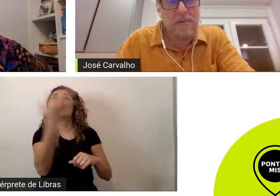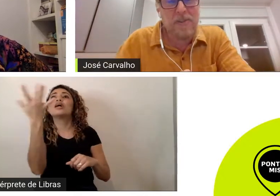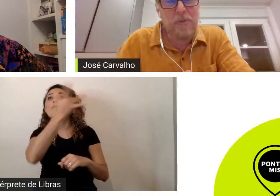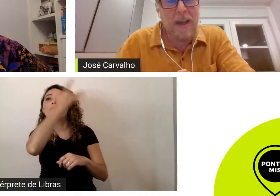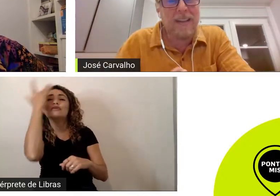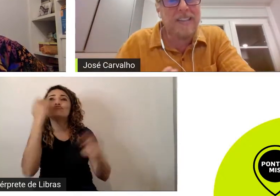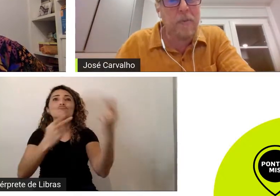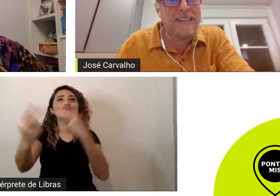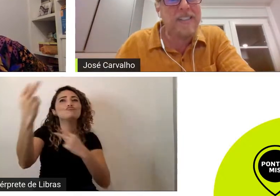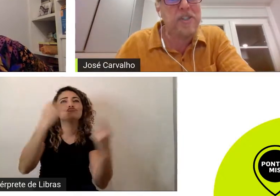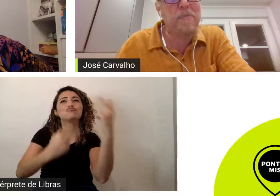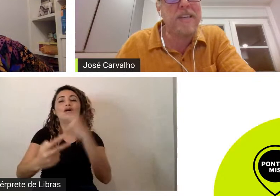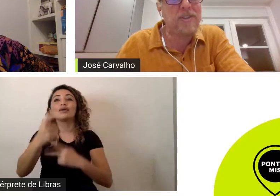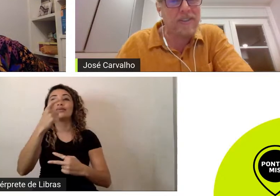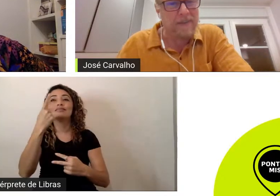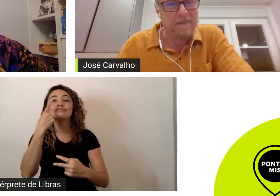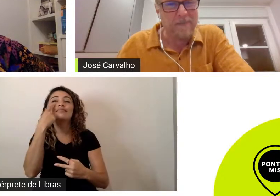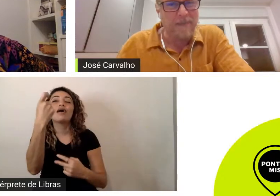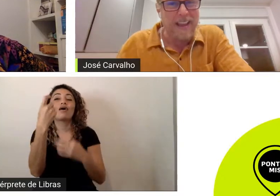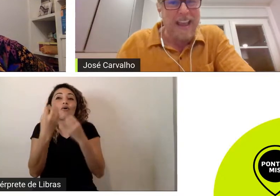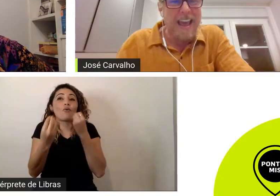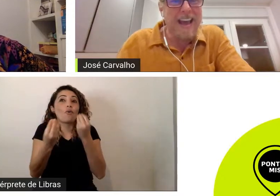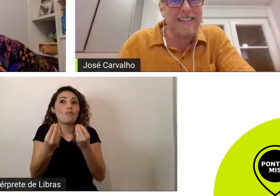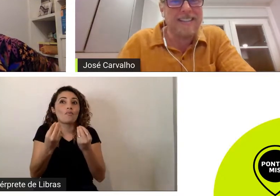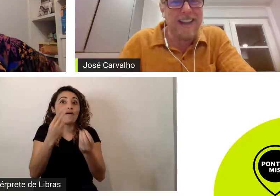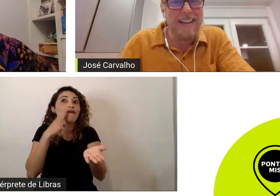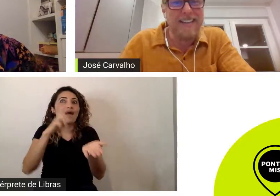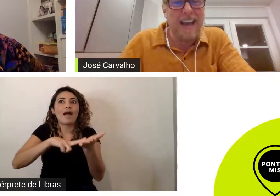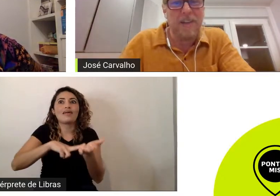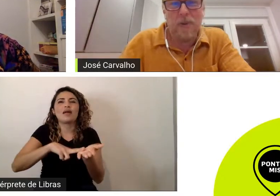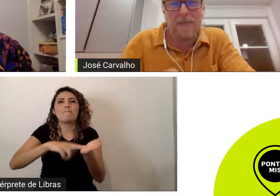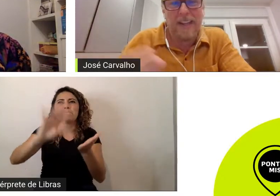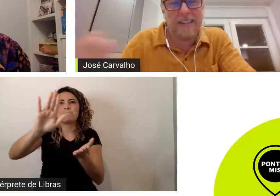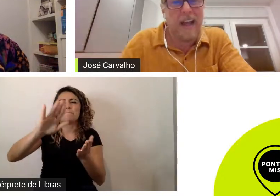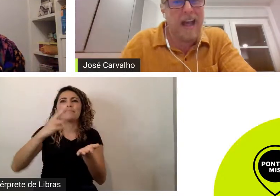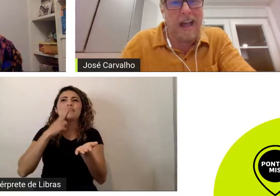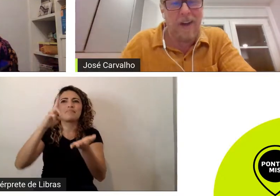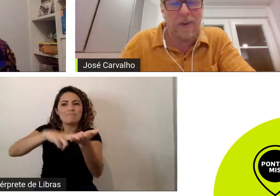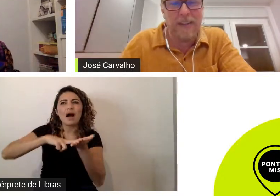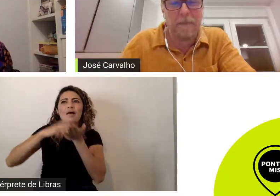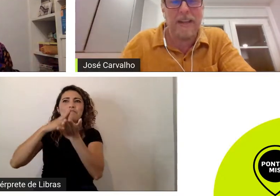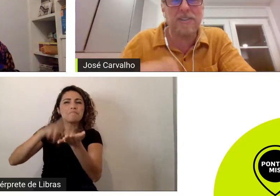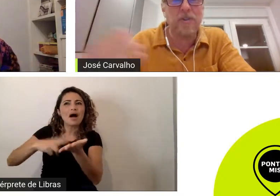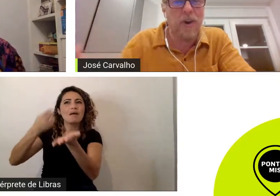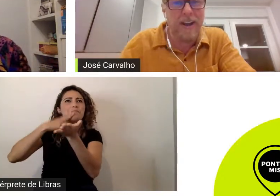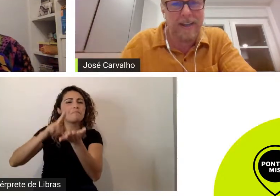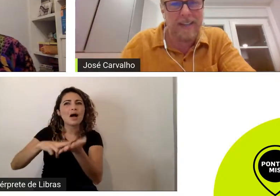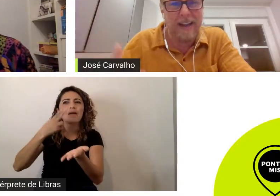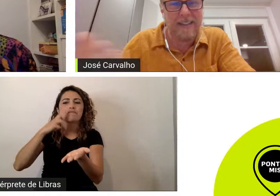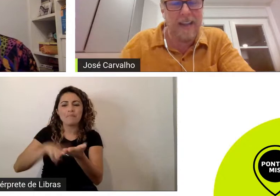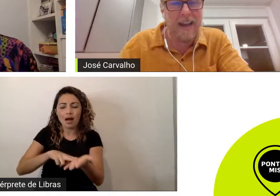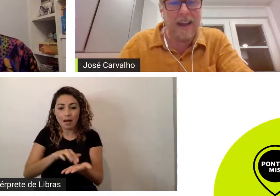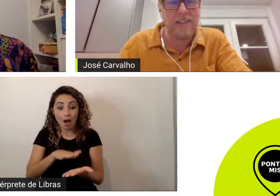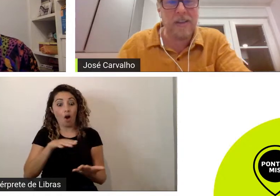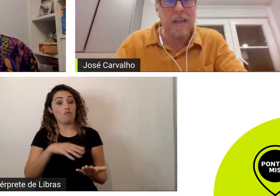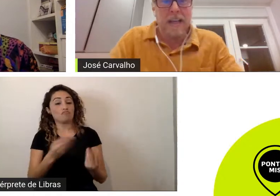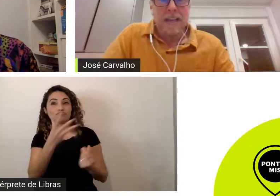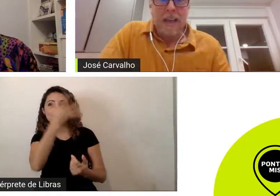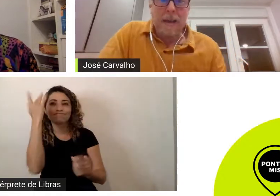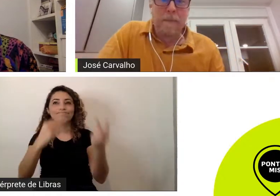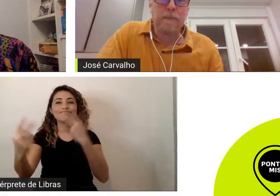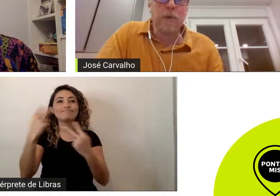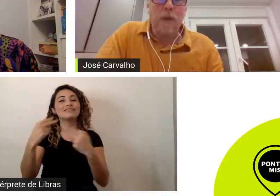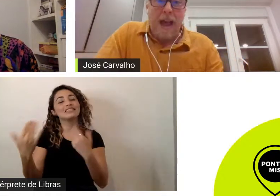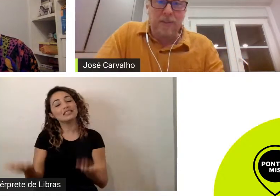sensação de uma relação mais intimista essa ideia do avatar ou da persona que tá na internet